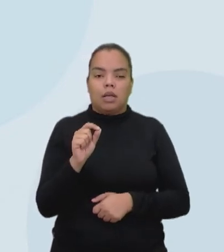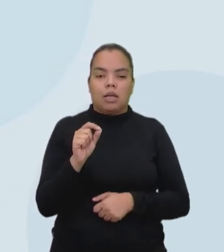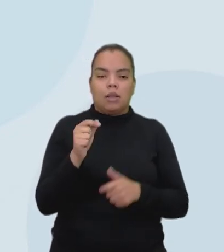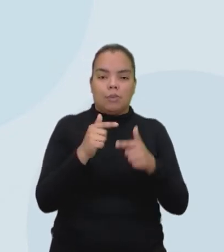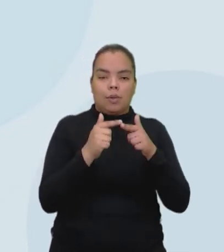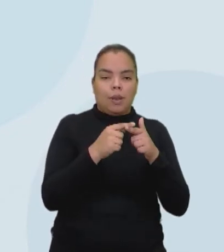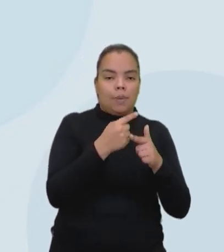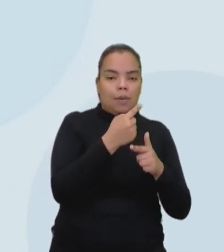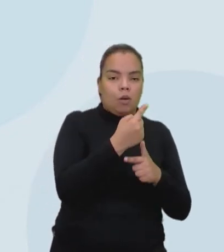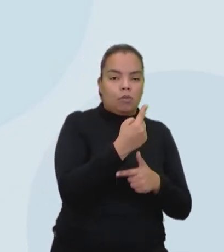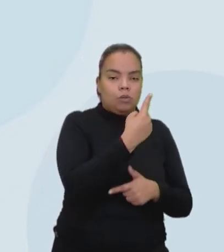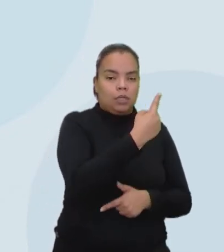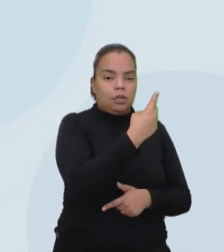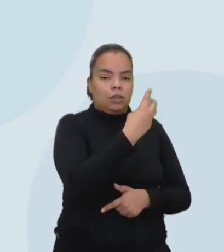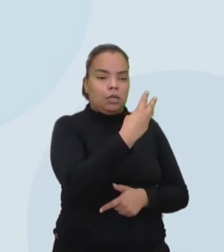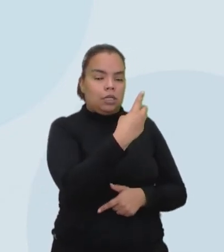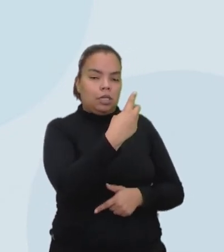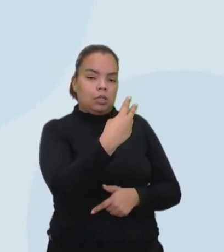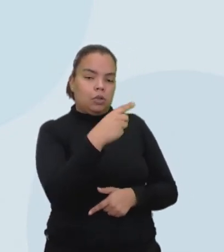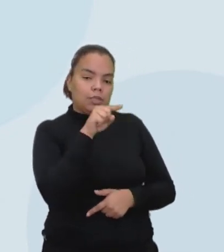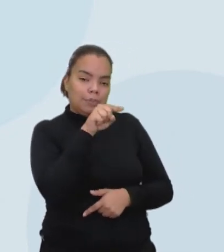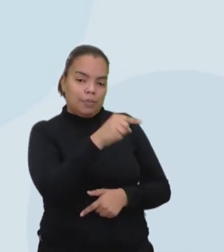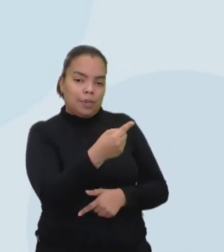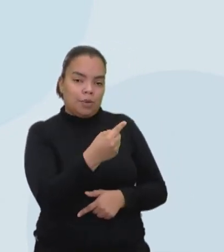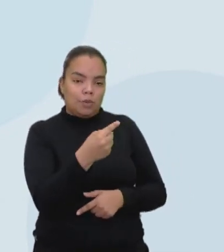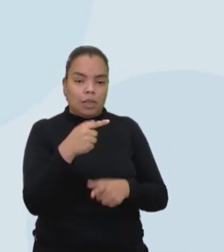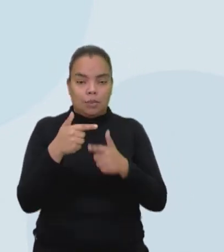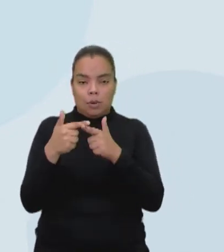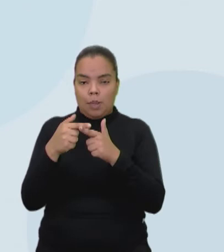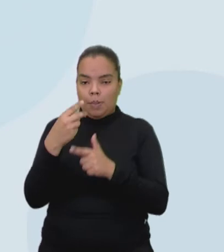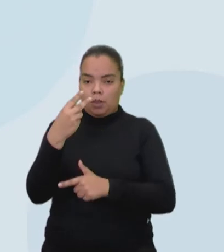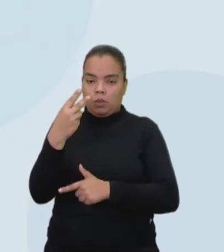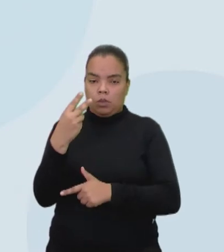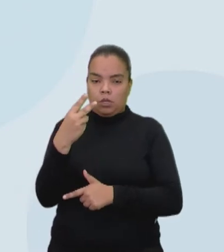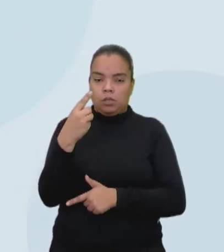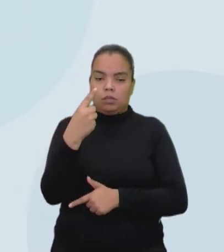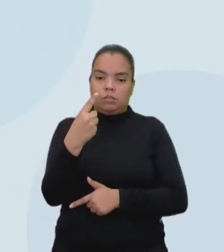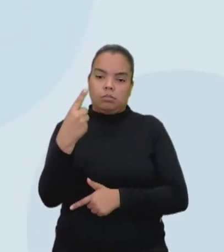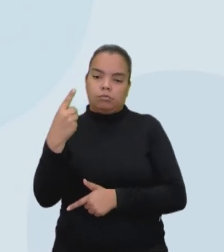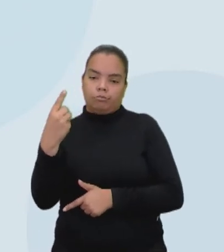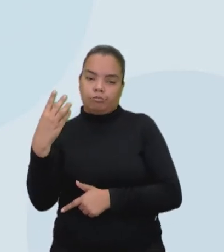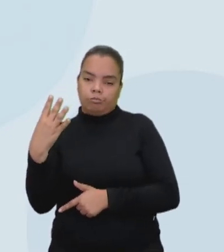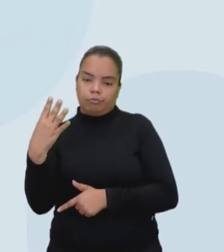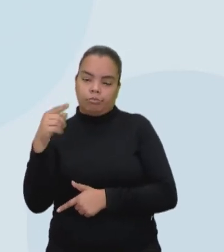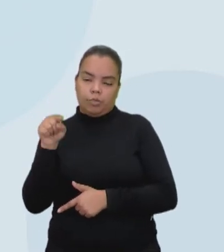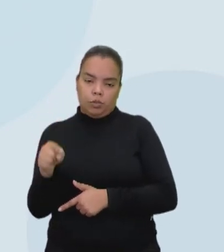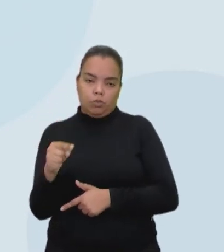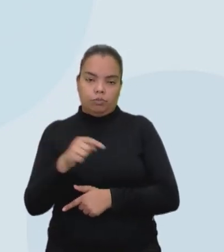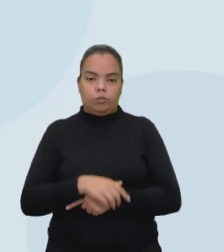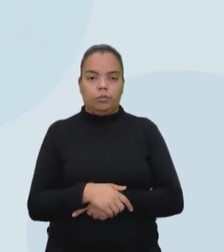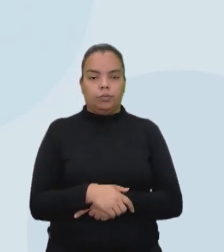foi 132 mil. E na situação 2, o que entrou aí, foi 114.